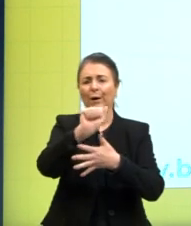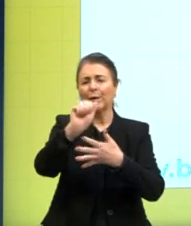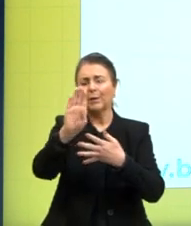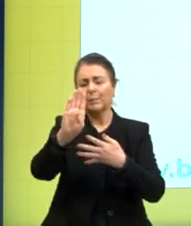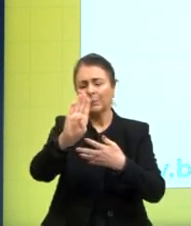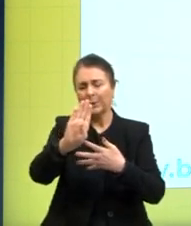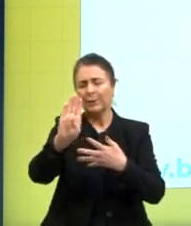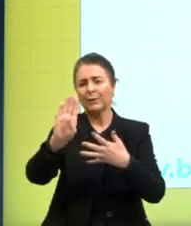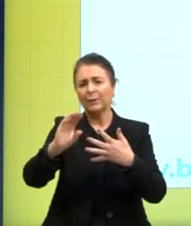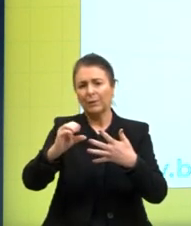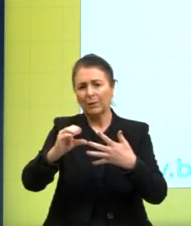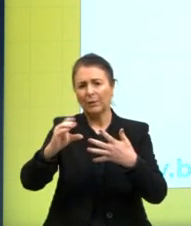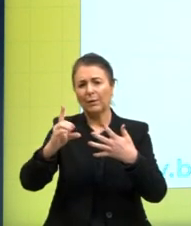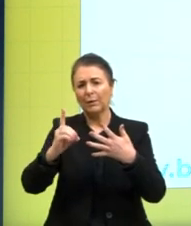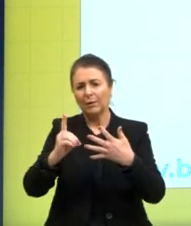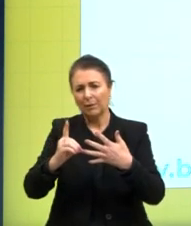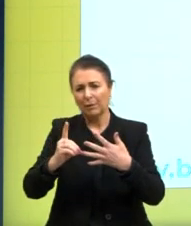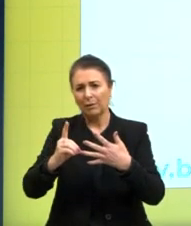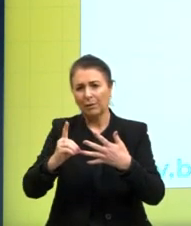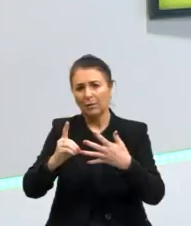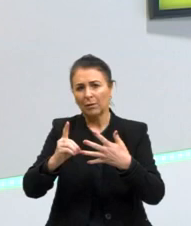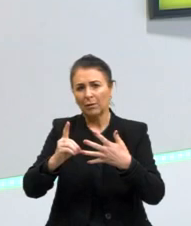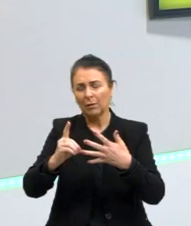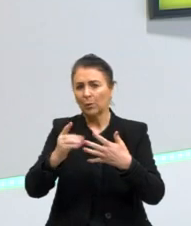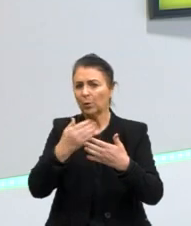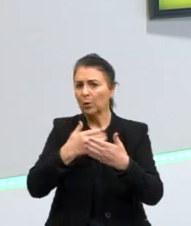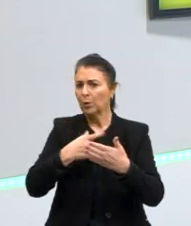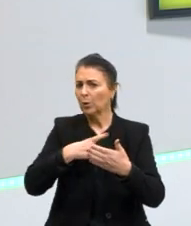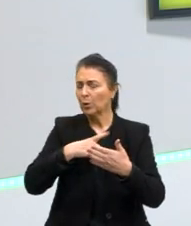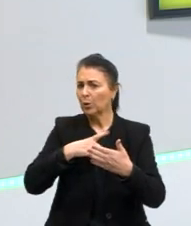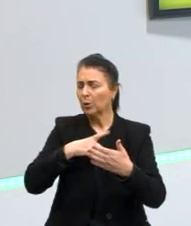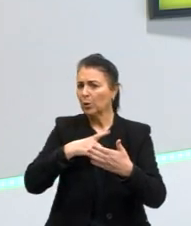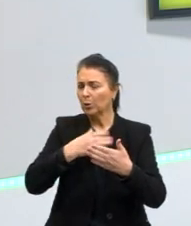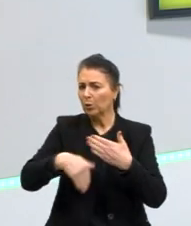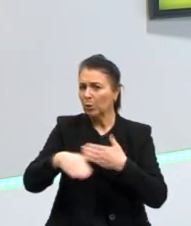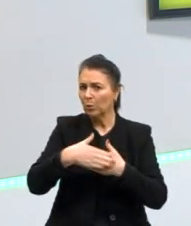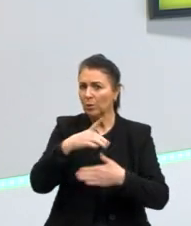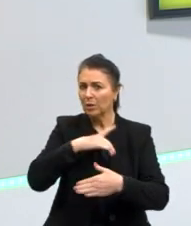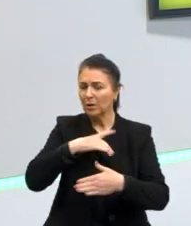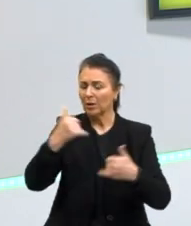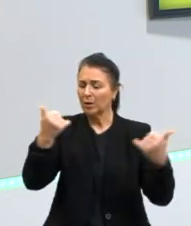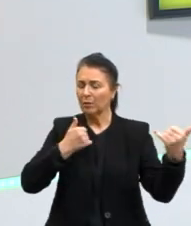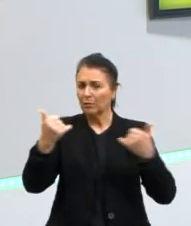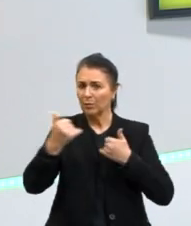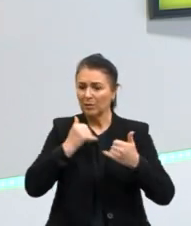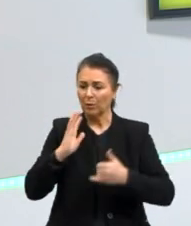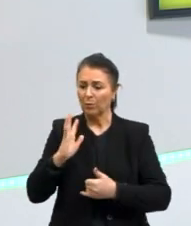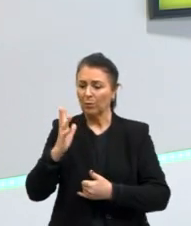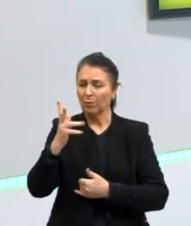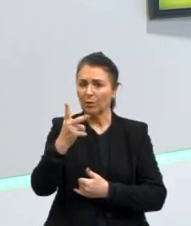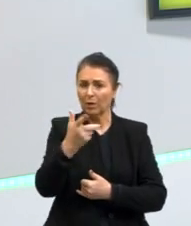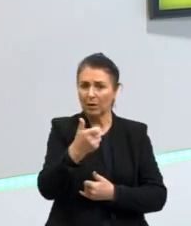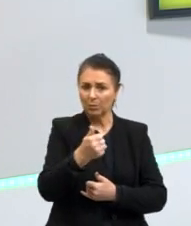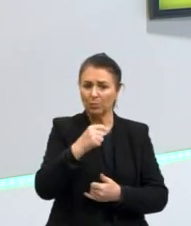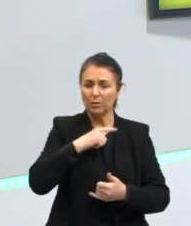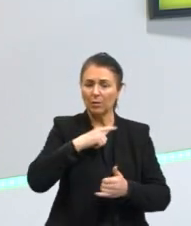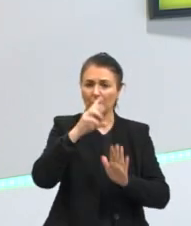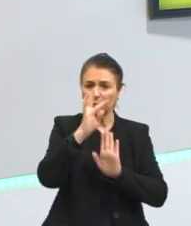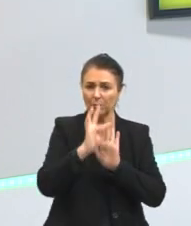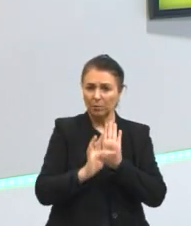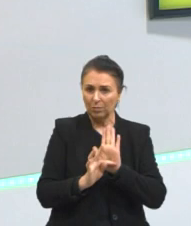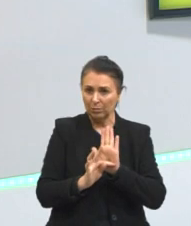C e D contém informação dados que estão dentro do texto